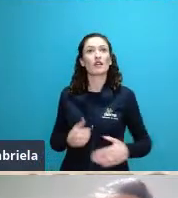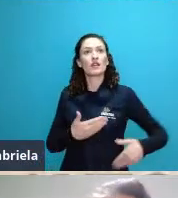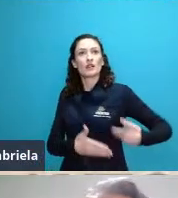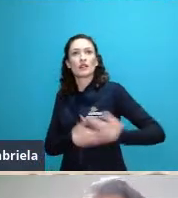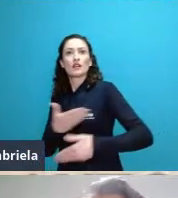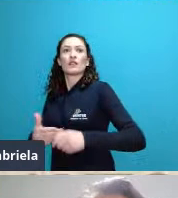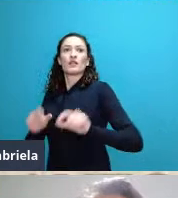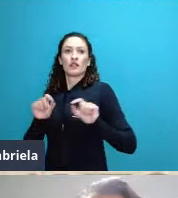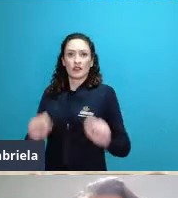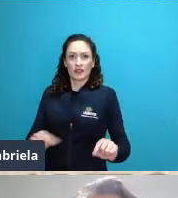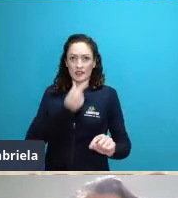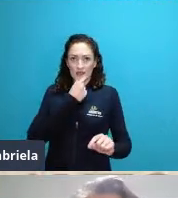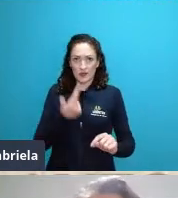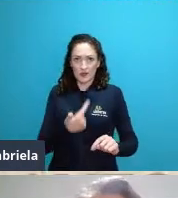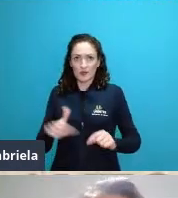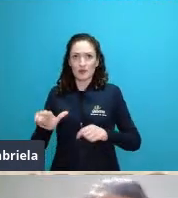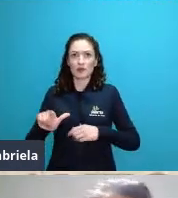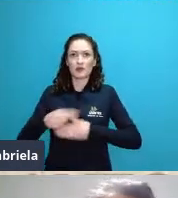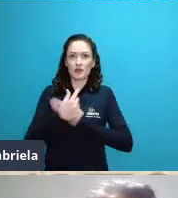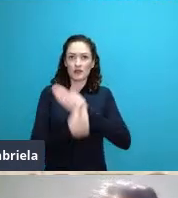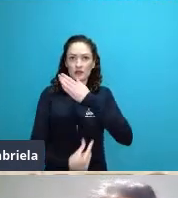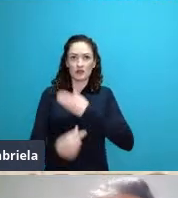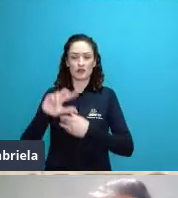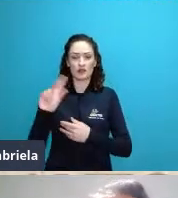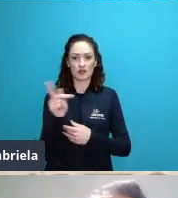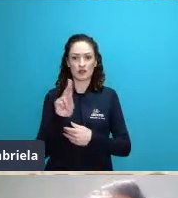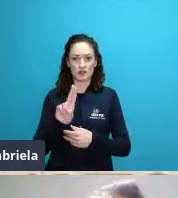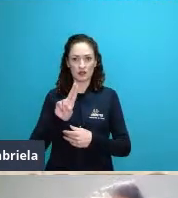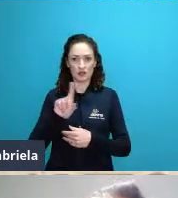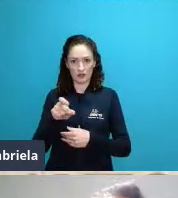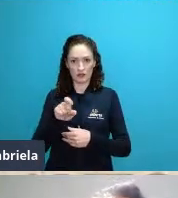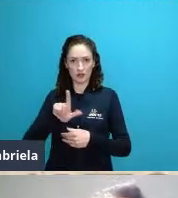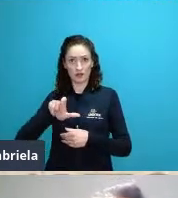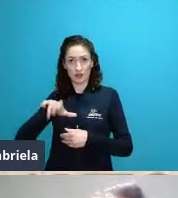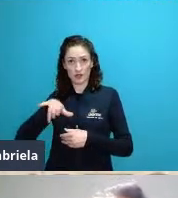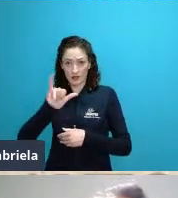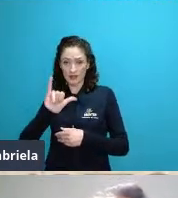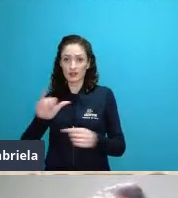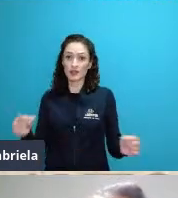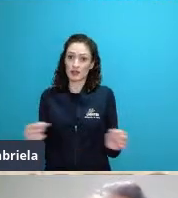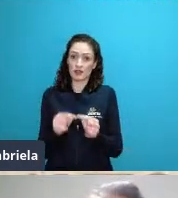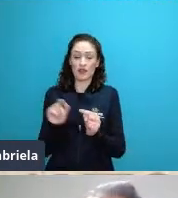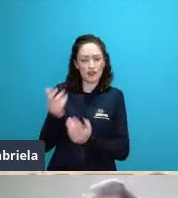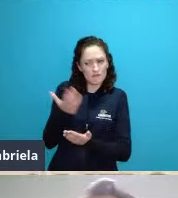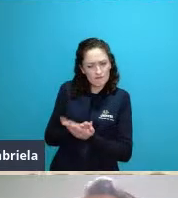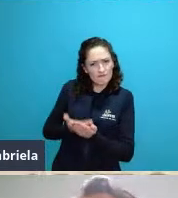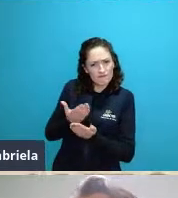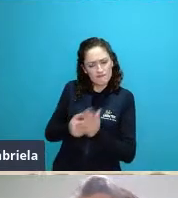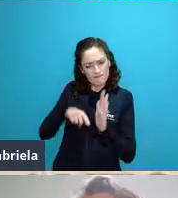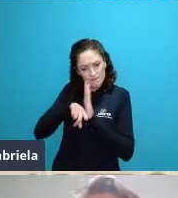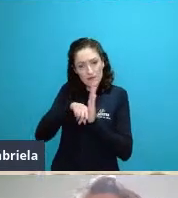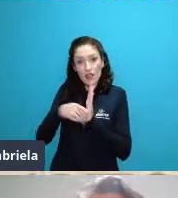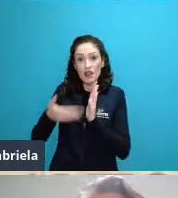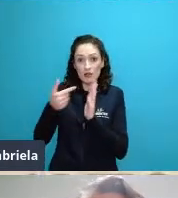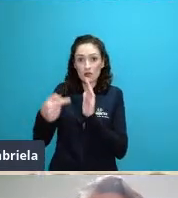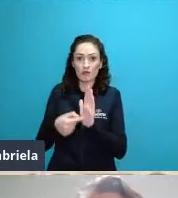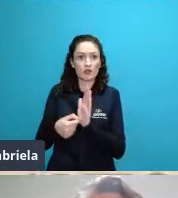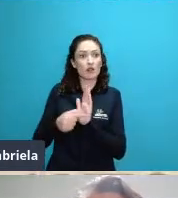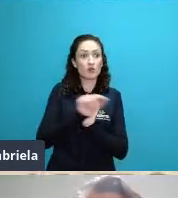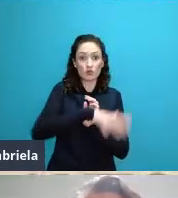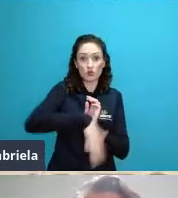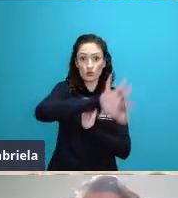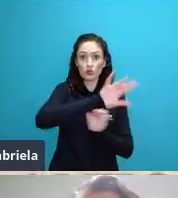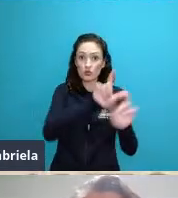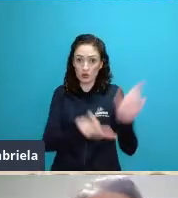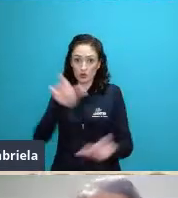moderna da biologia a síntese moderna da evolução e que chamou muita atenção de todos os pesquisadores então nem a biologia reconhecia a